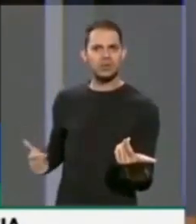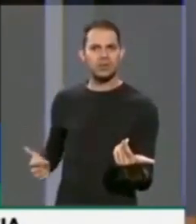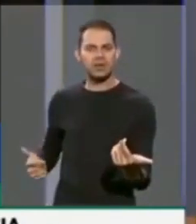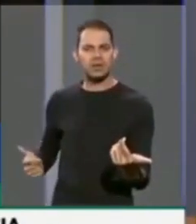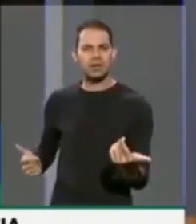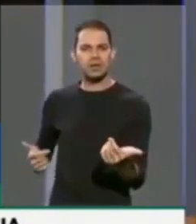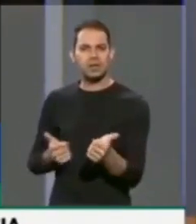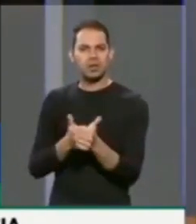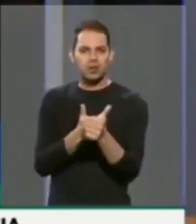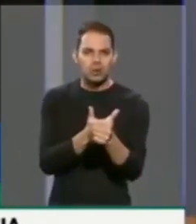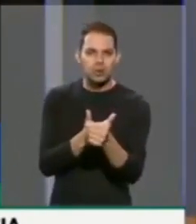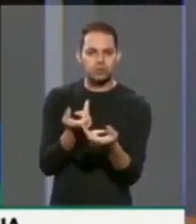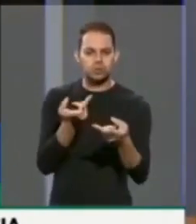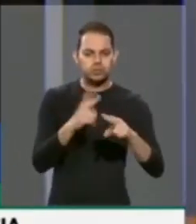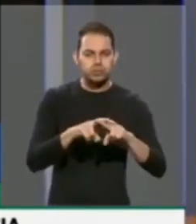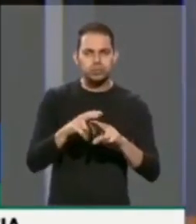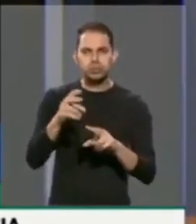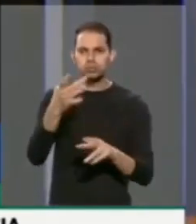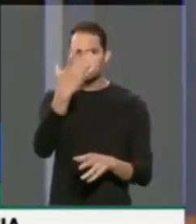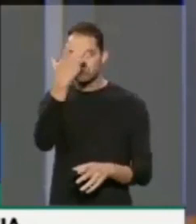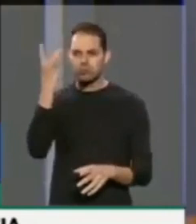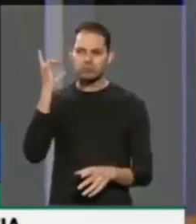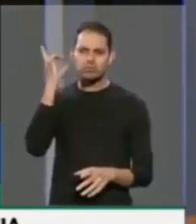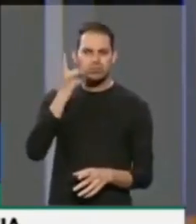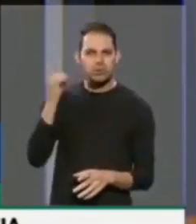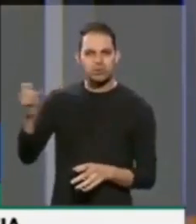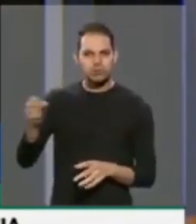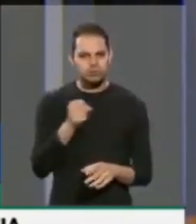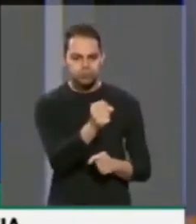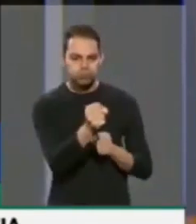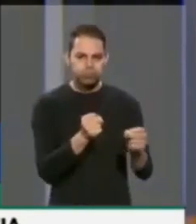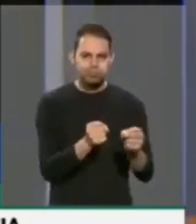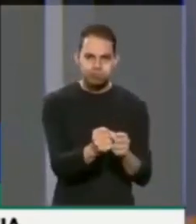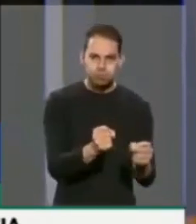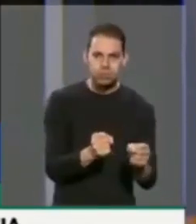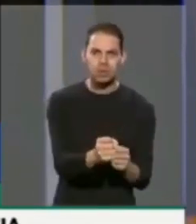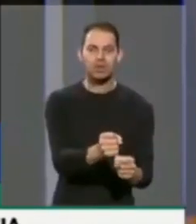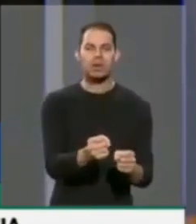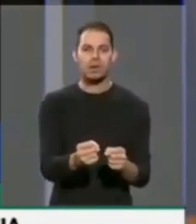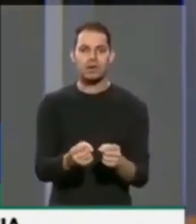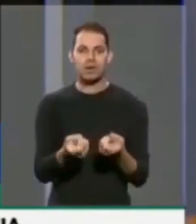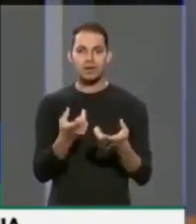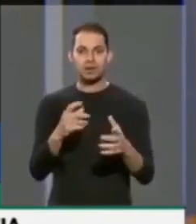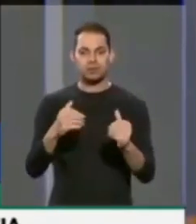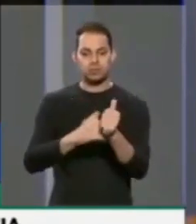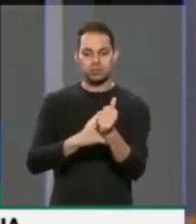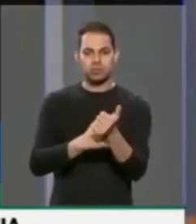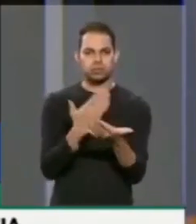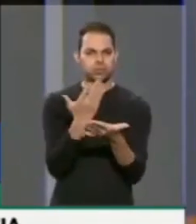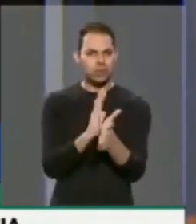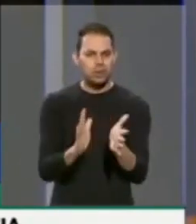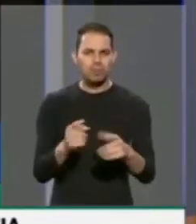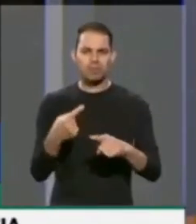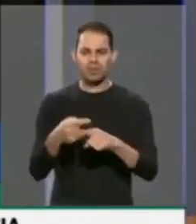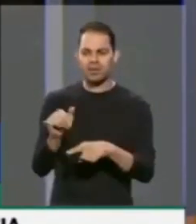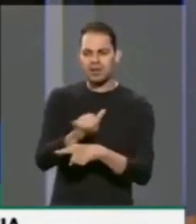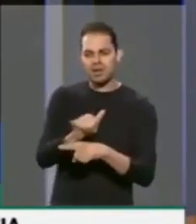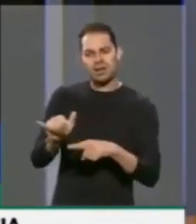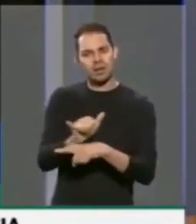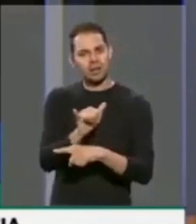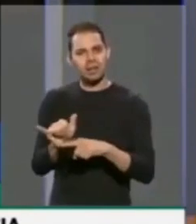buscas e apreensões de deputados, violação, quebra de sigilo bancário de deputados, por conta de atos,